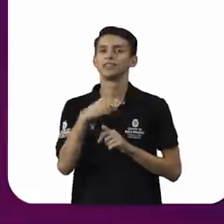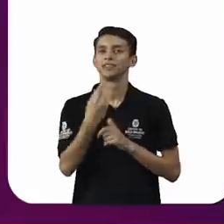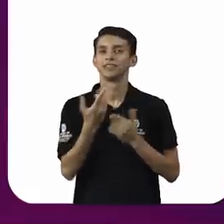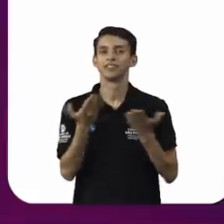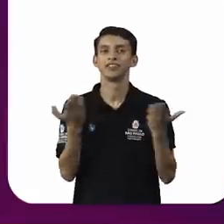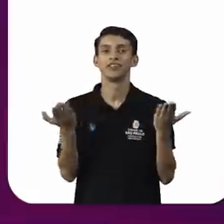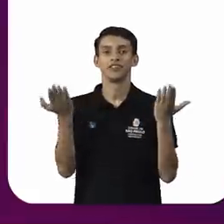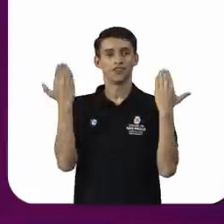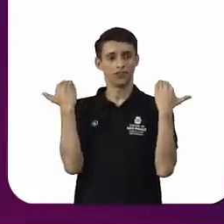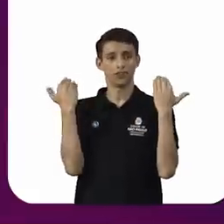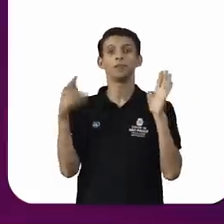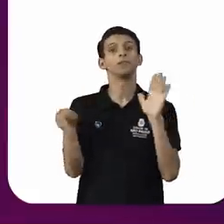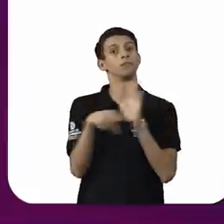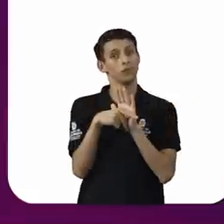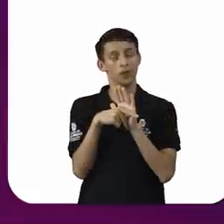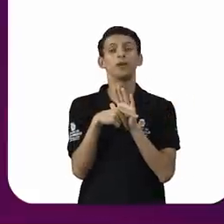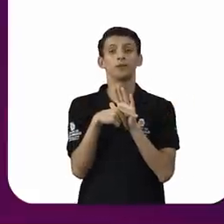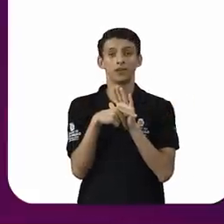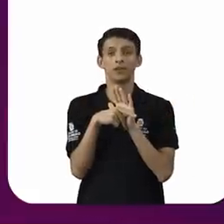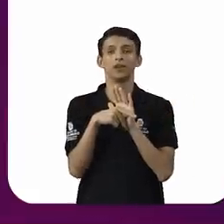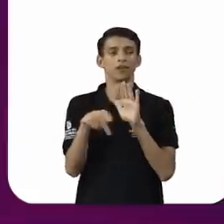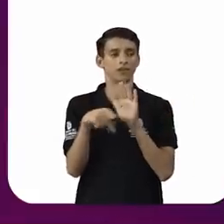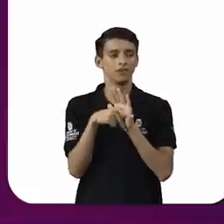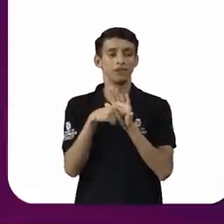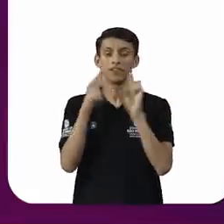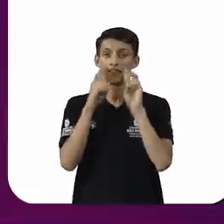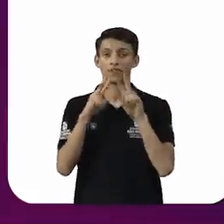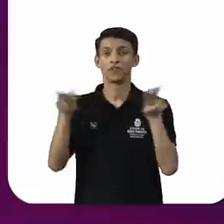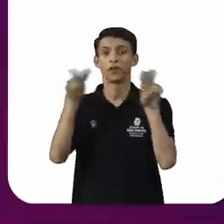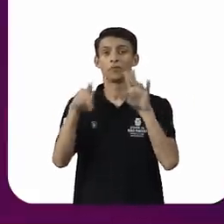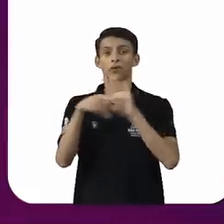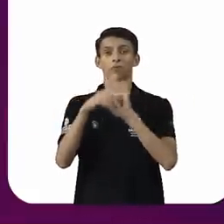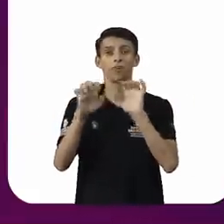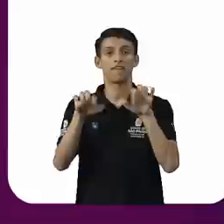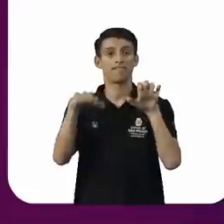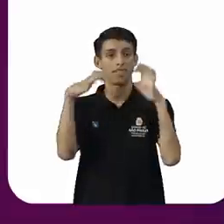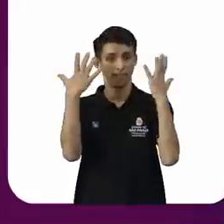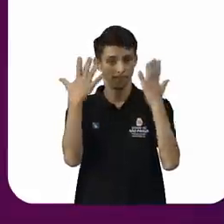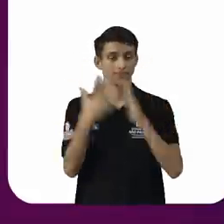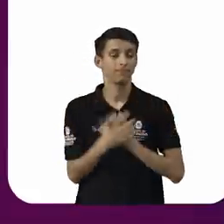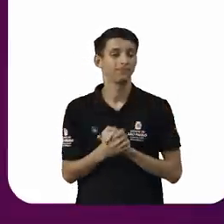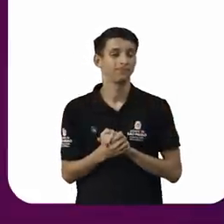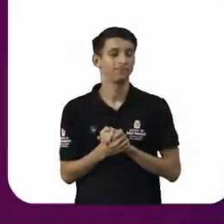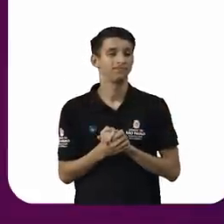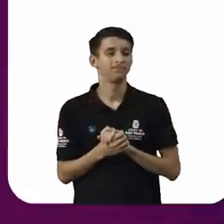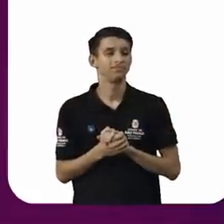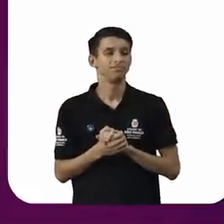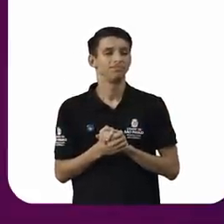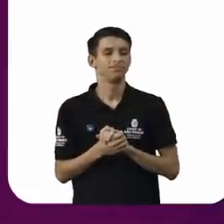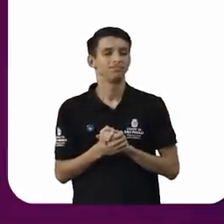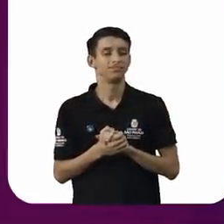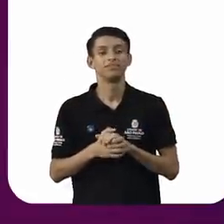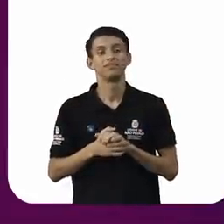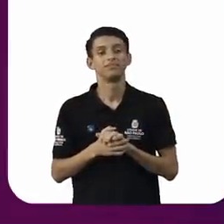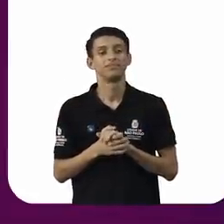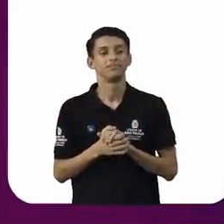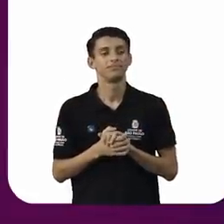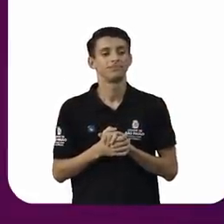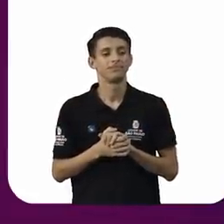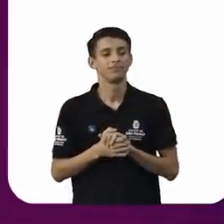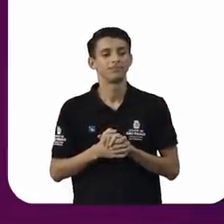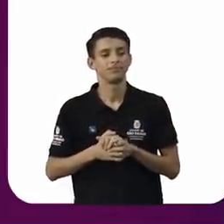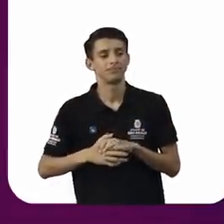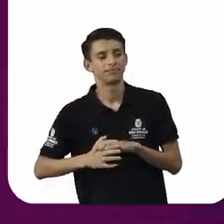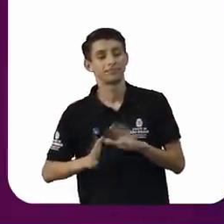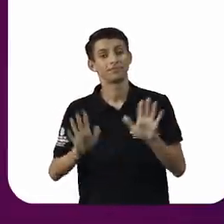digital que contém a identidade visual do evento. Muito bem, sendo assim, eu gostaria de